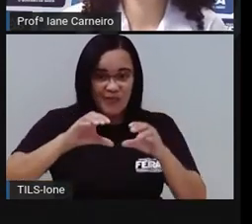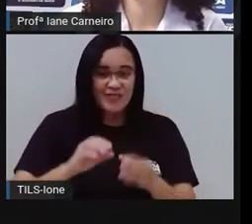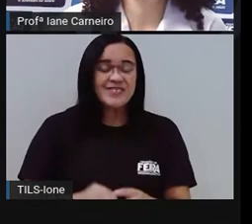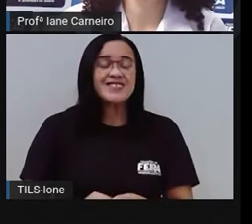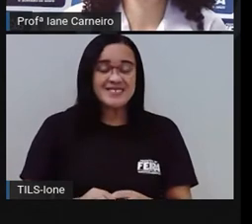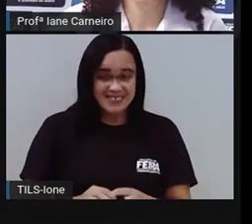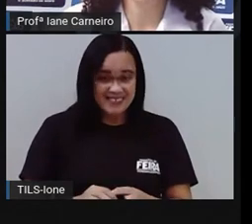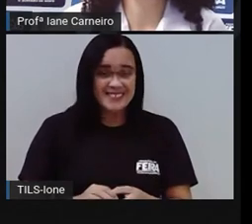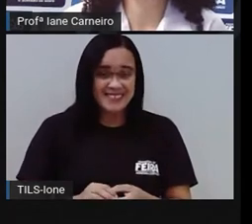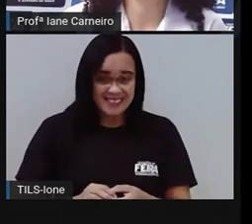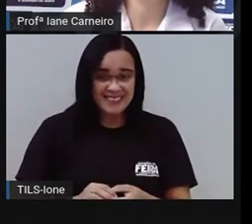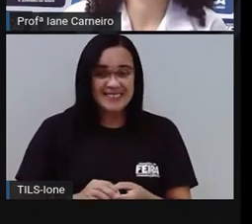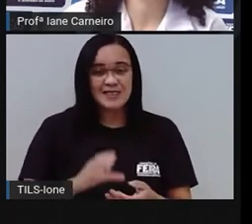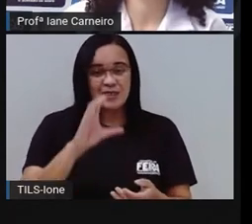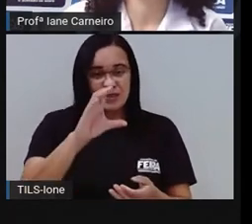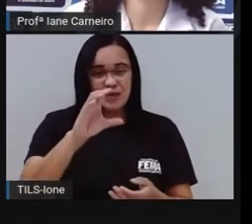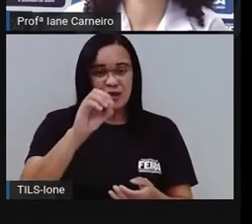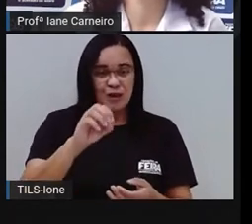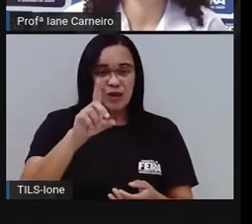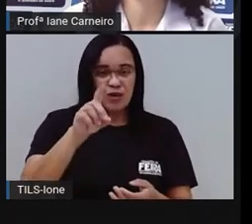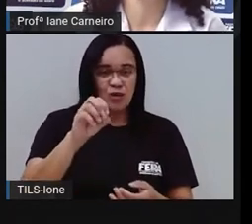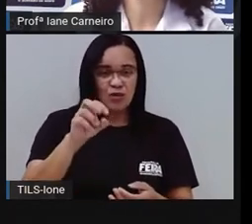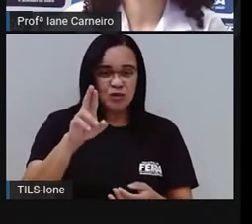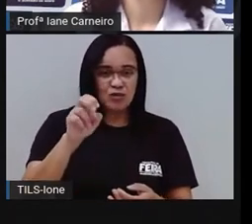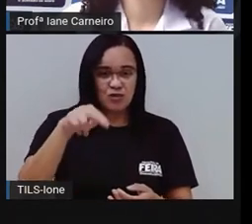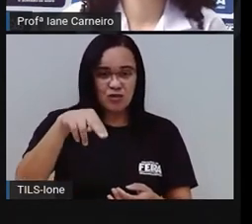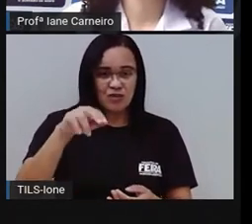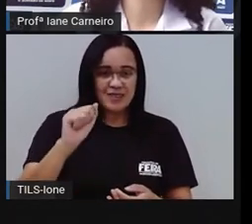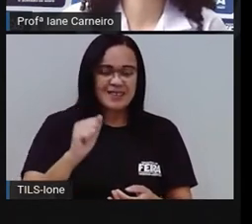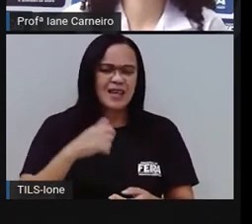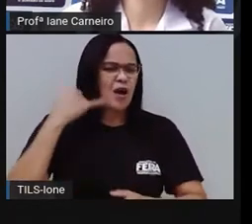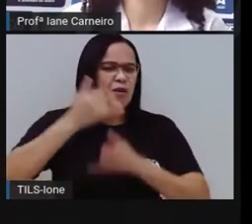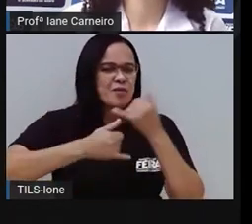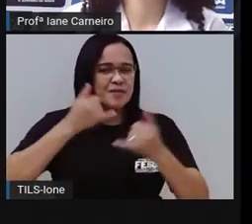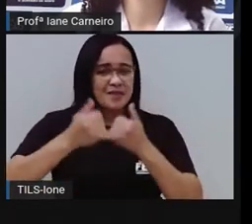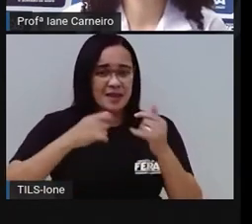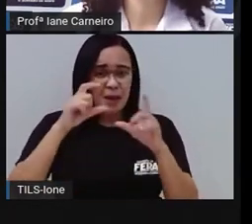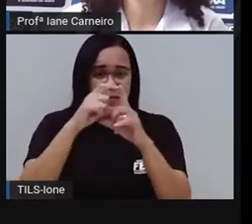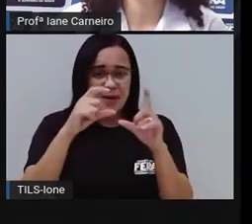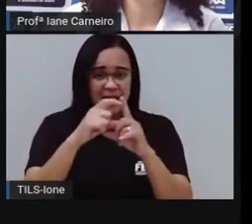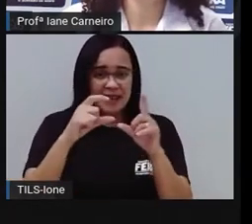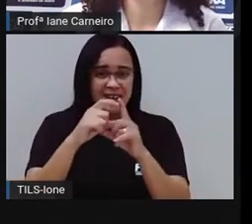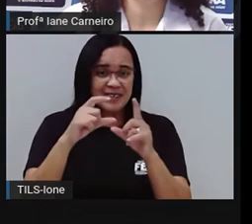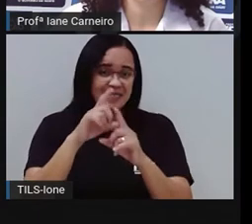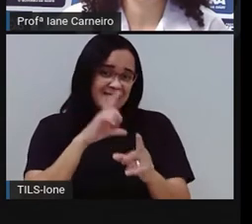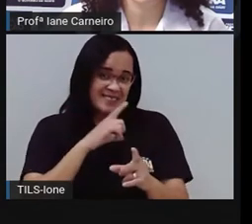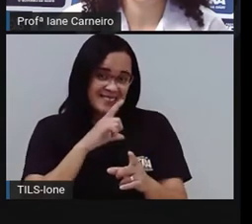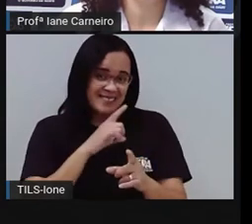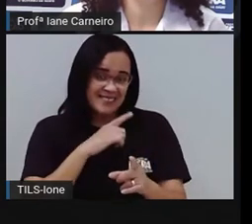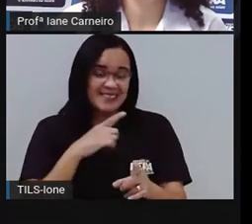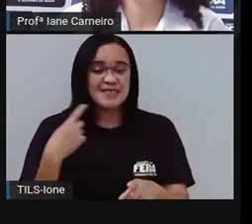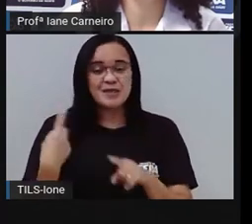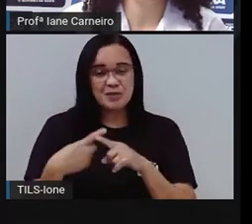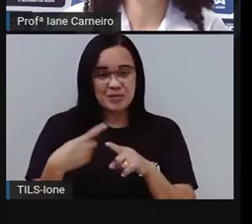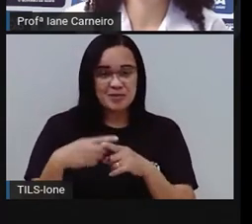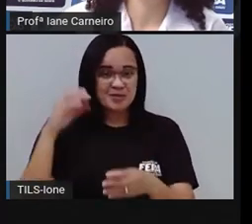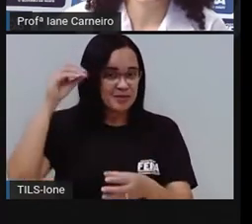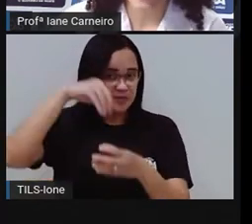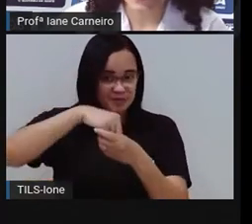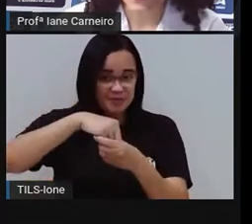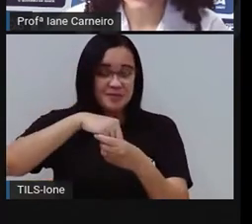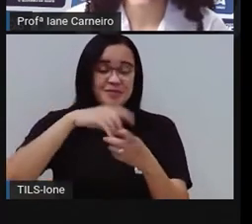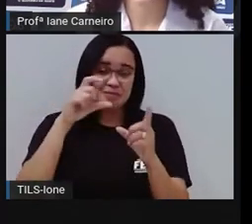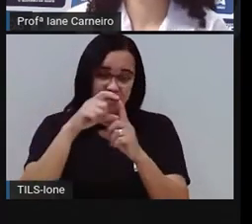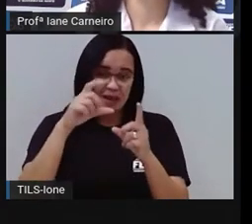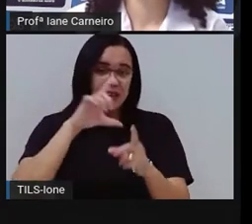Ó, ovinho. É uma brincadeira com a palavra ovinho, né? Dentro da palavra ovinho tem uma outra, que é ó, vinho. Está